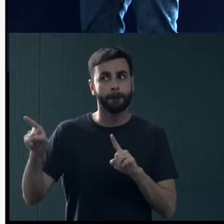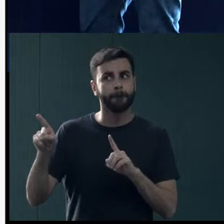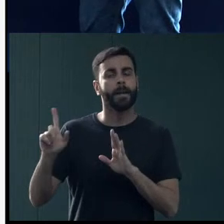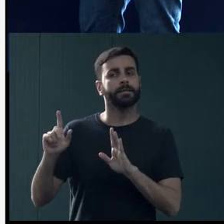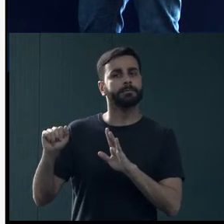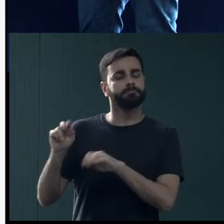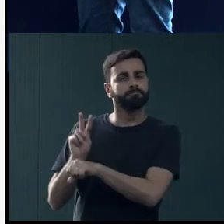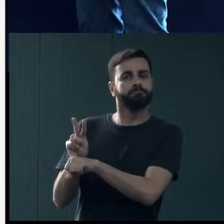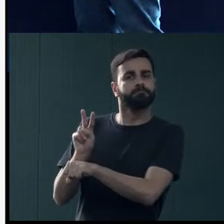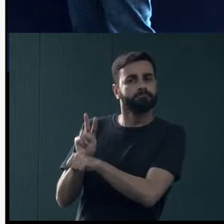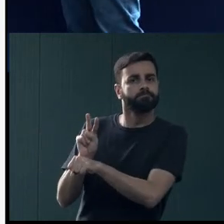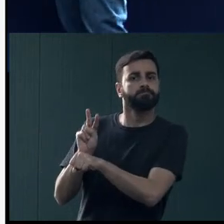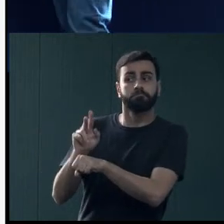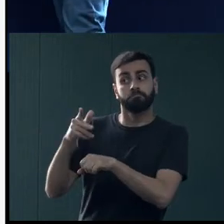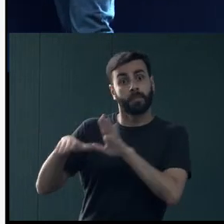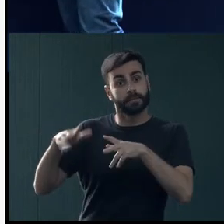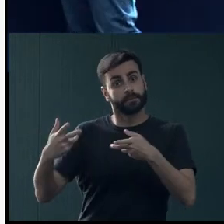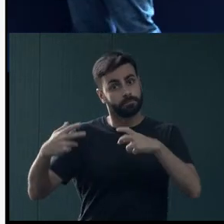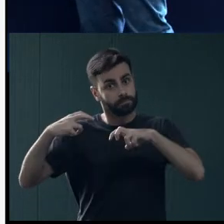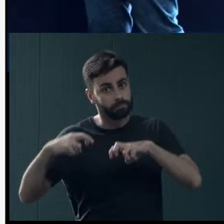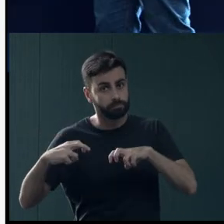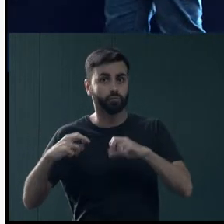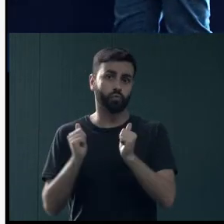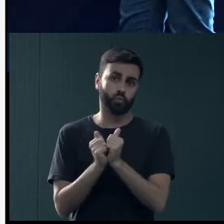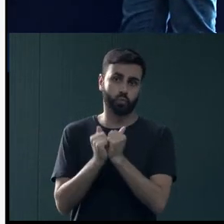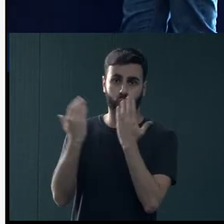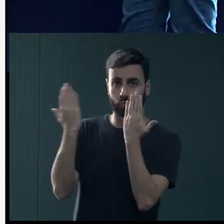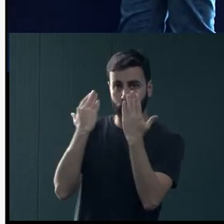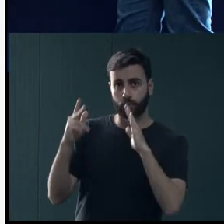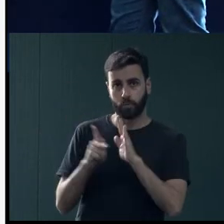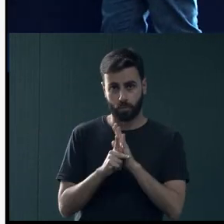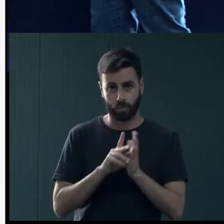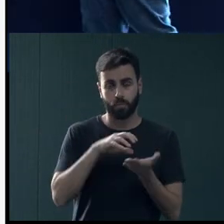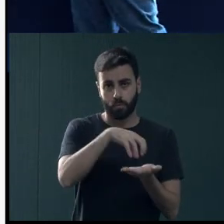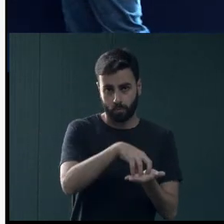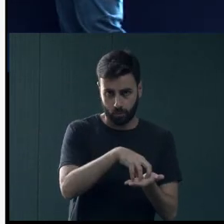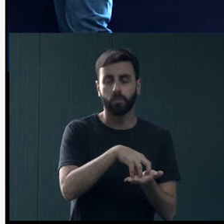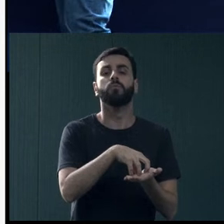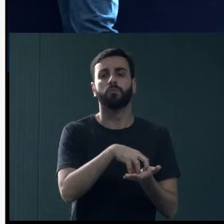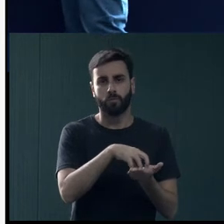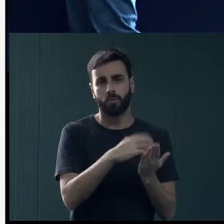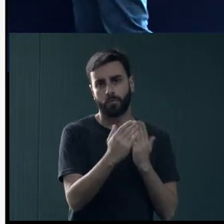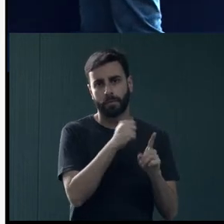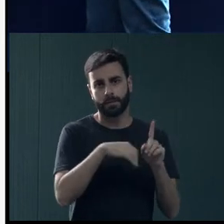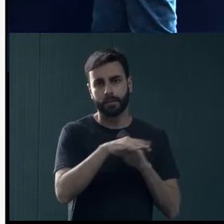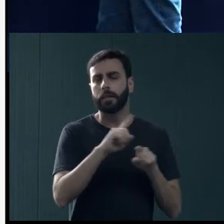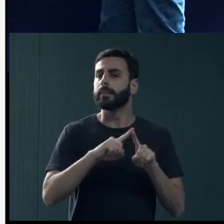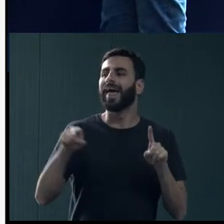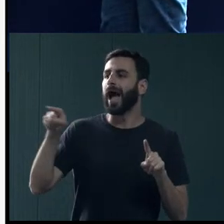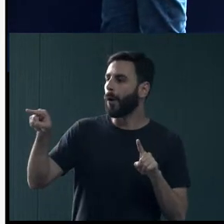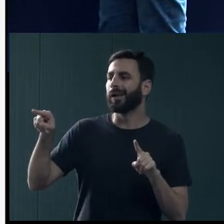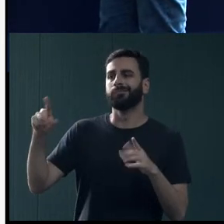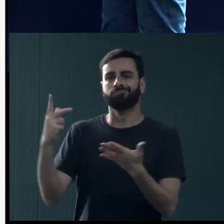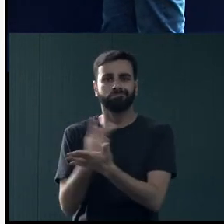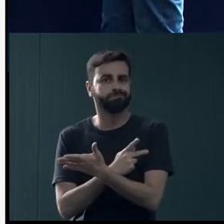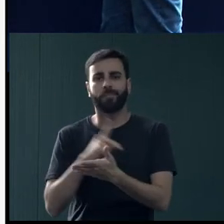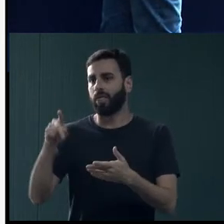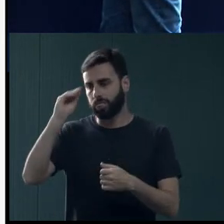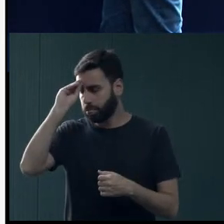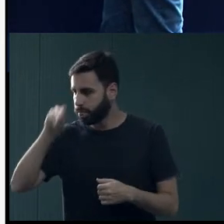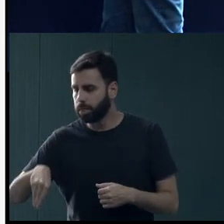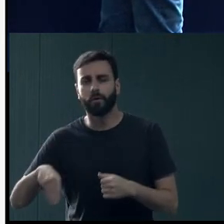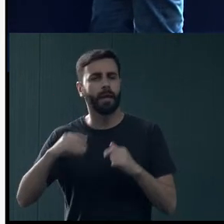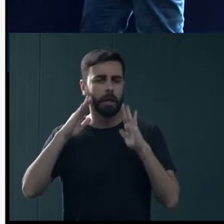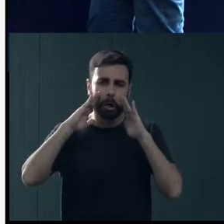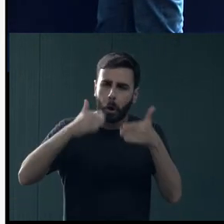precisa de acompanhamento, talvez um agendamento com o psicólogo da DVP. Ah, não, a gente tem um prejuízo agudo das funções do